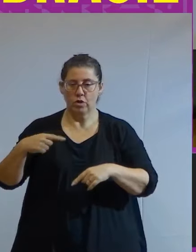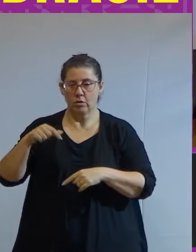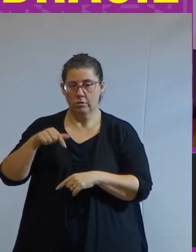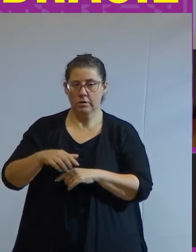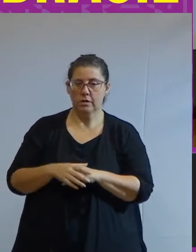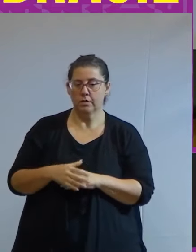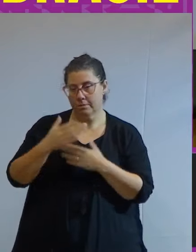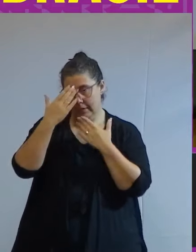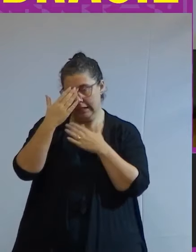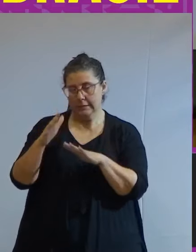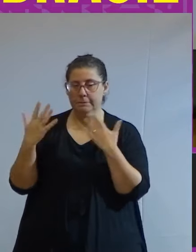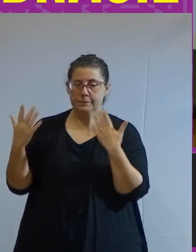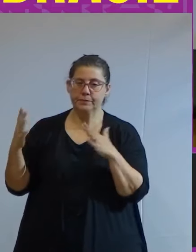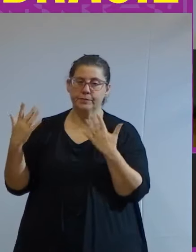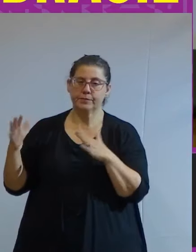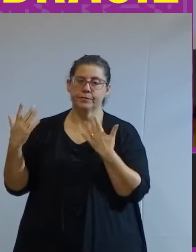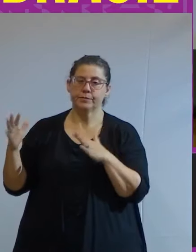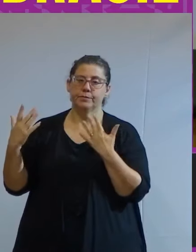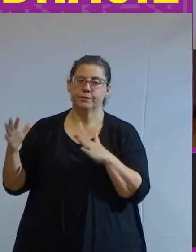Obrigada